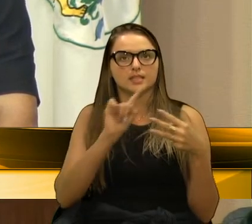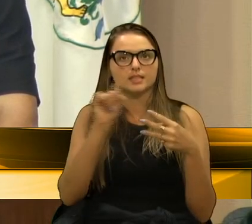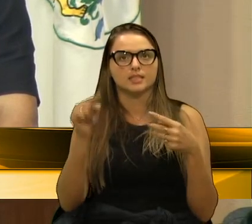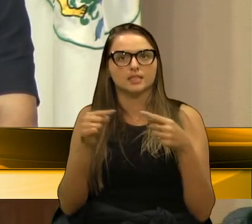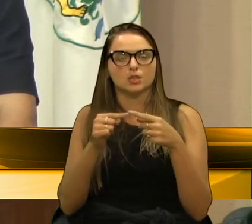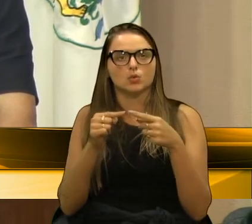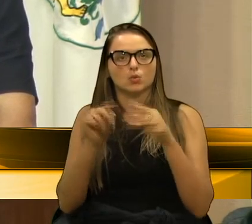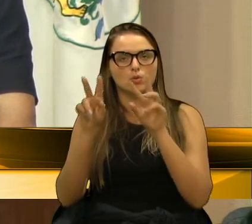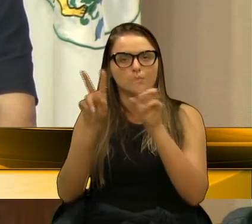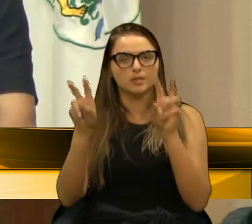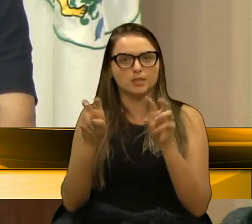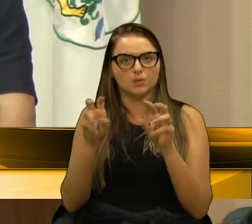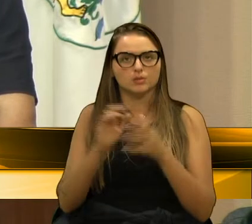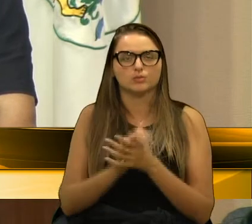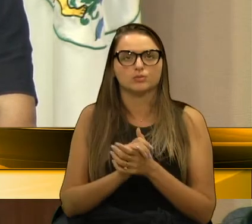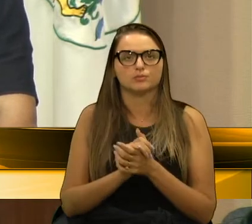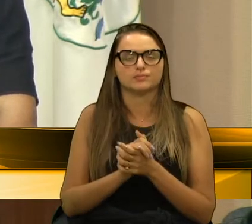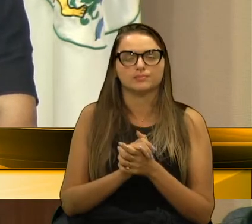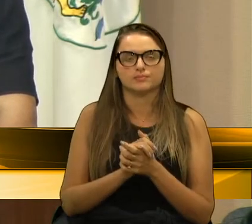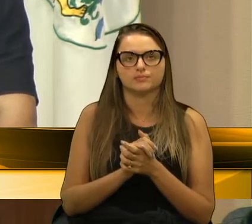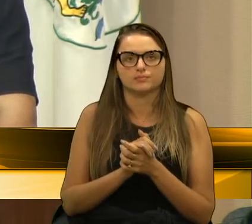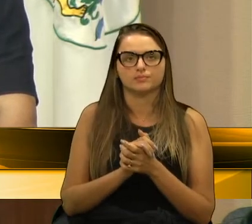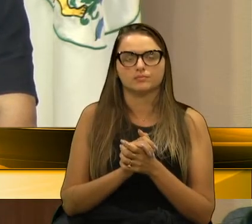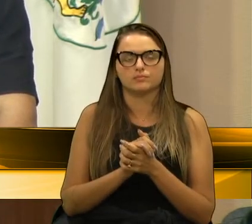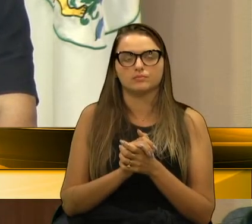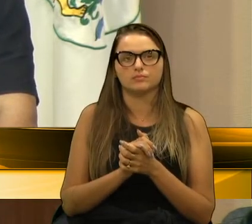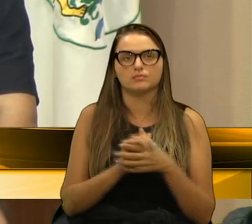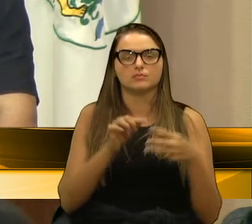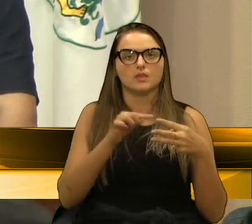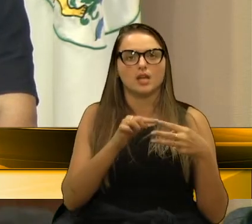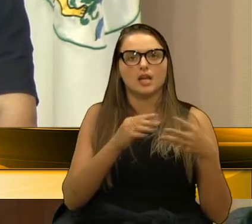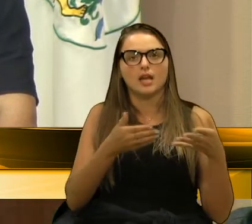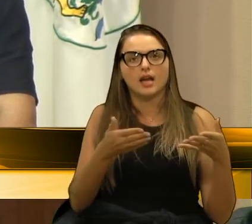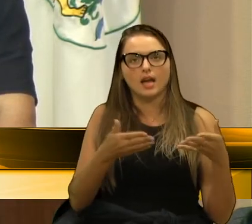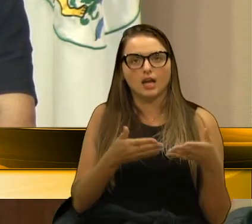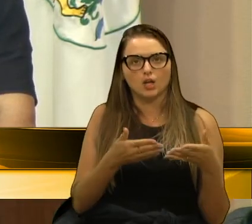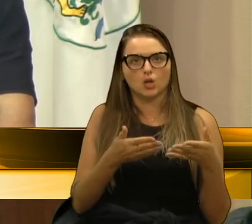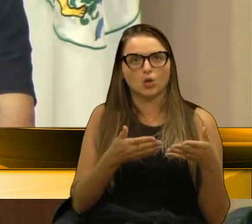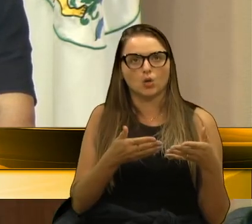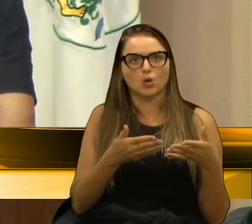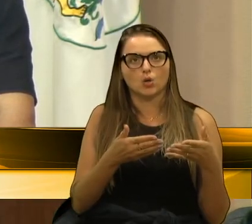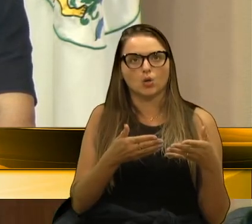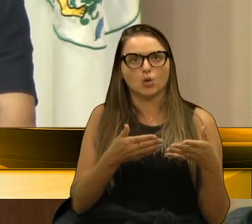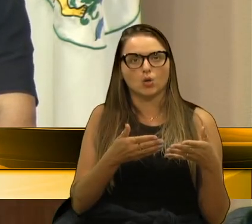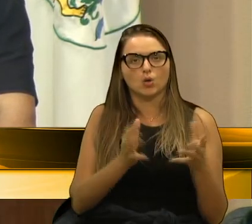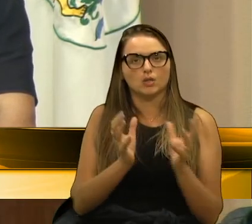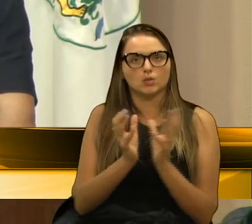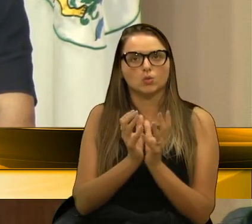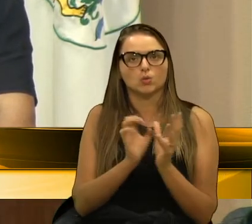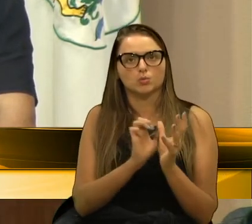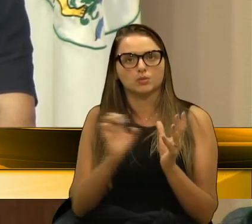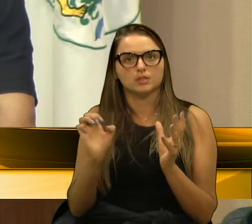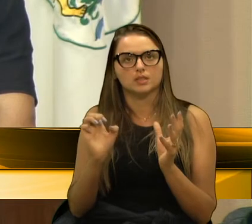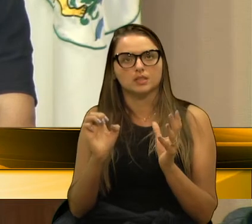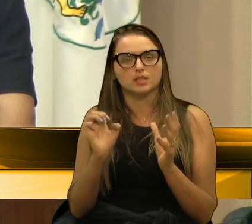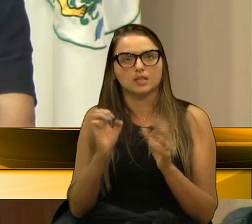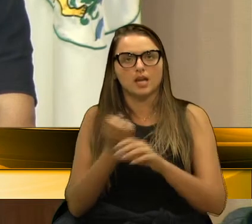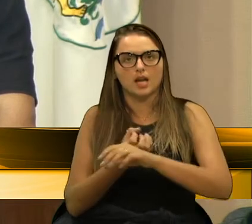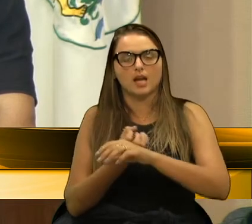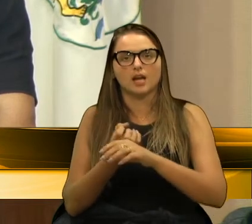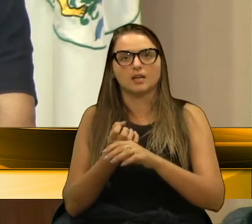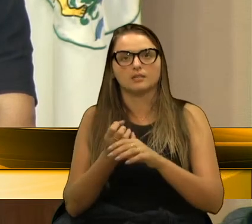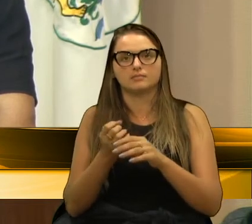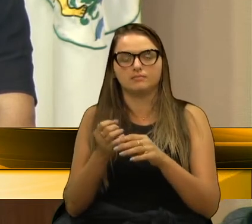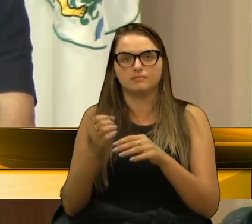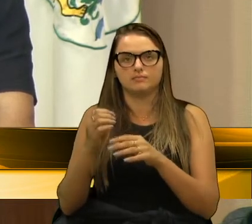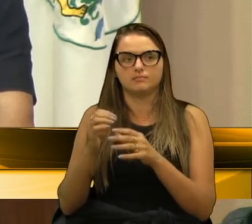mas que faz parte. Agora que a baleia da esquerda morreu na praia, na eleição da Câmara dos